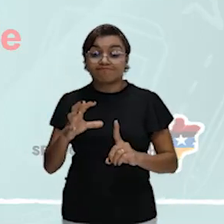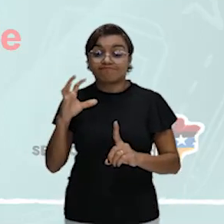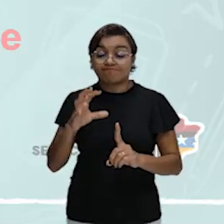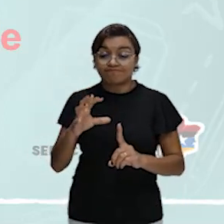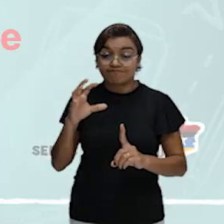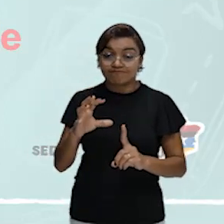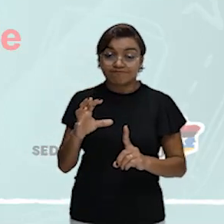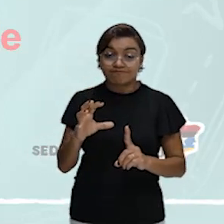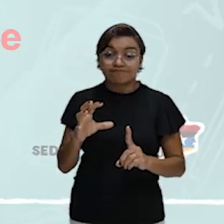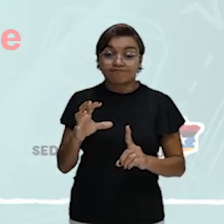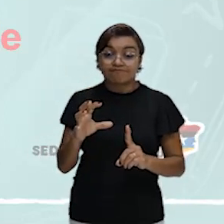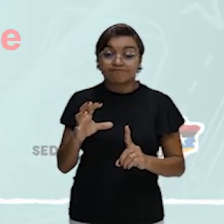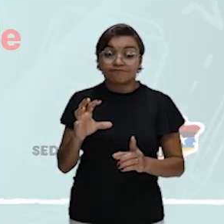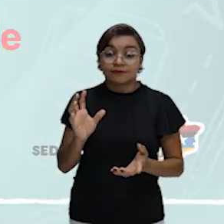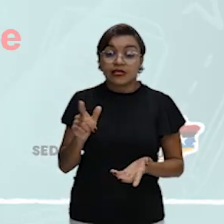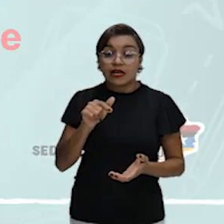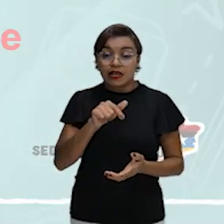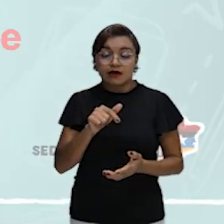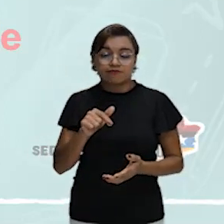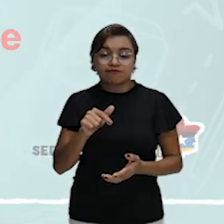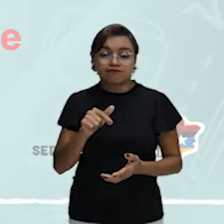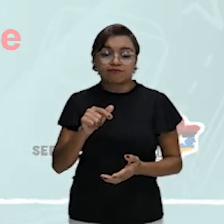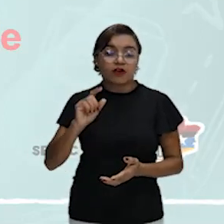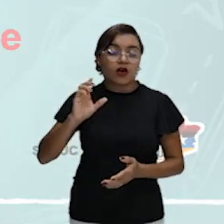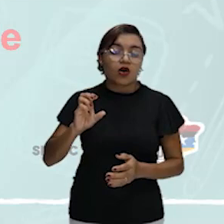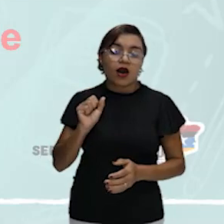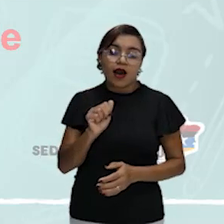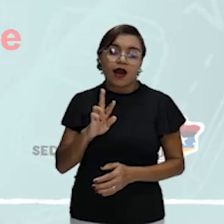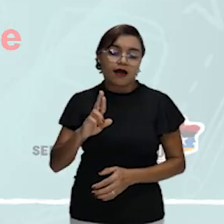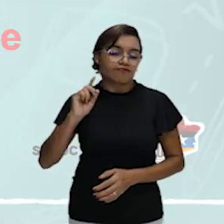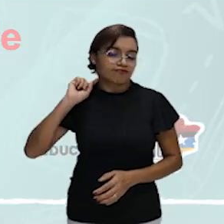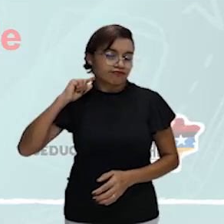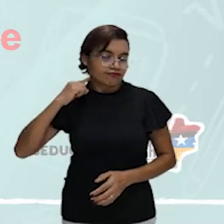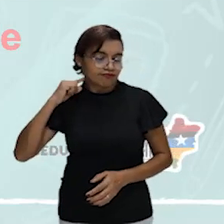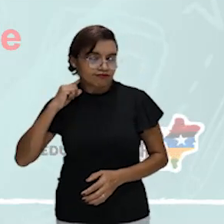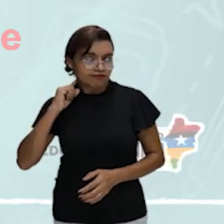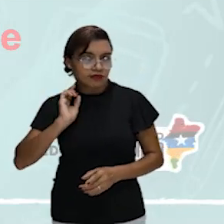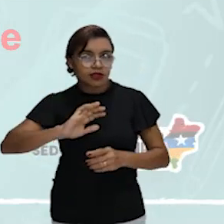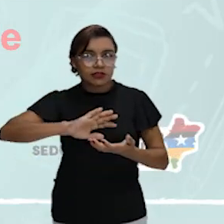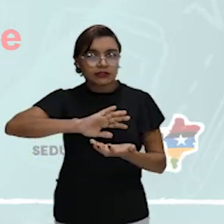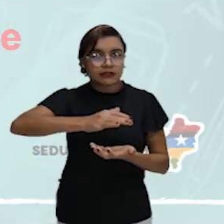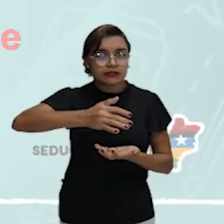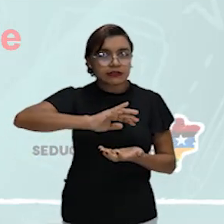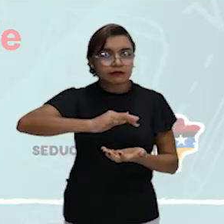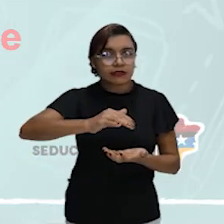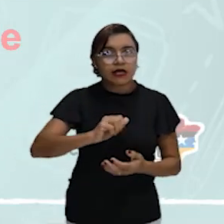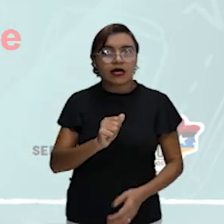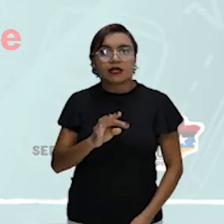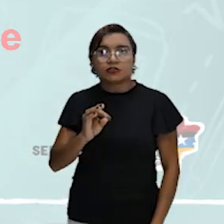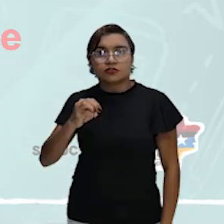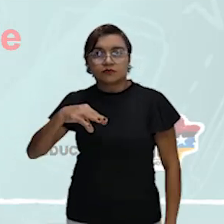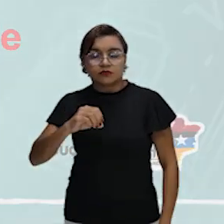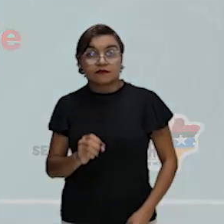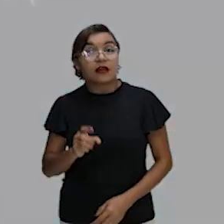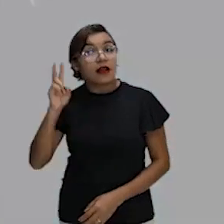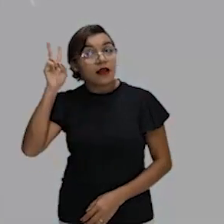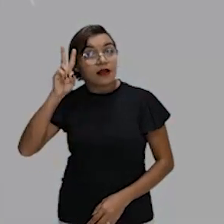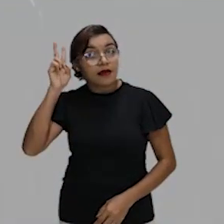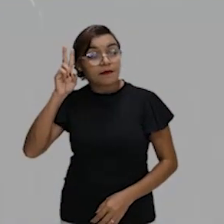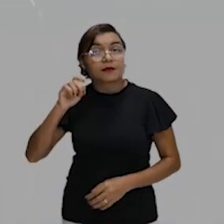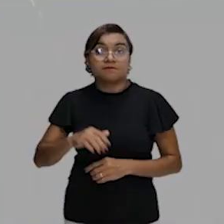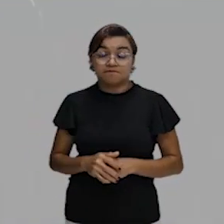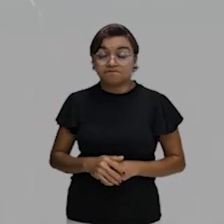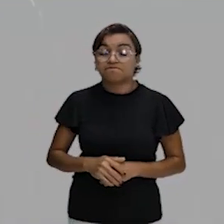poluentes na baixa camada da atmosfera. Está certo? Então, lembrou aí, inversão térmica